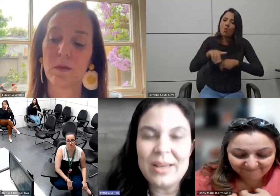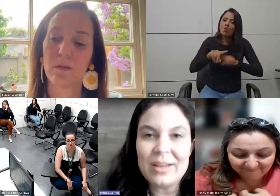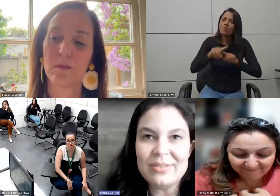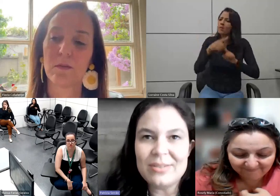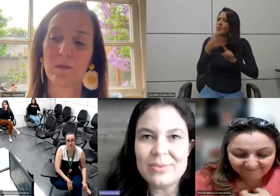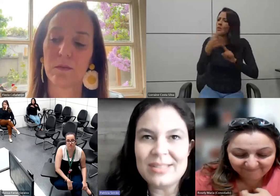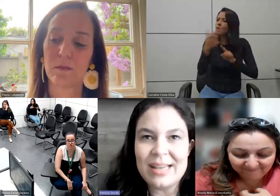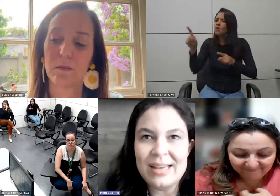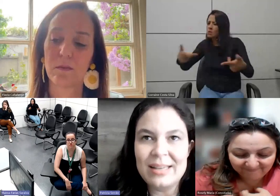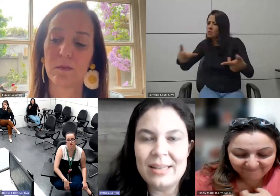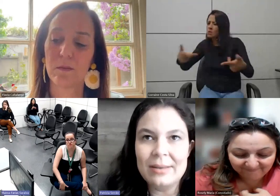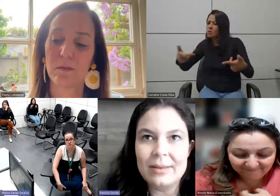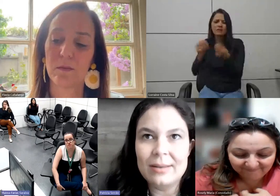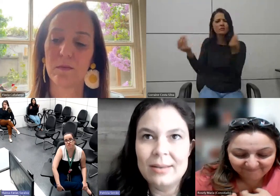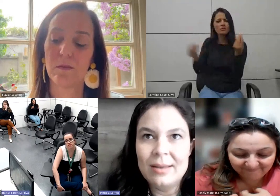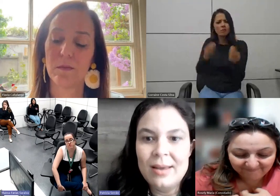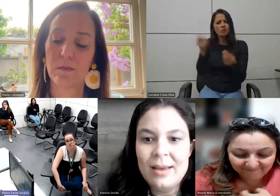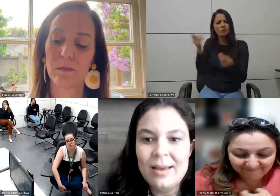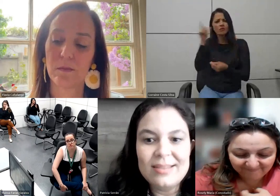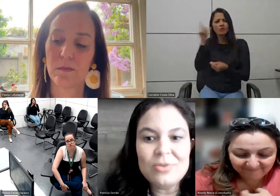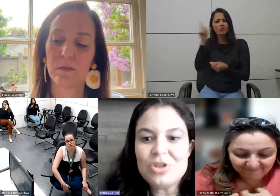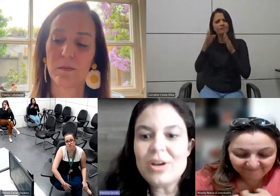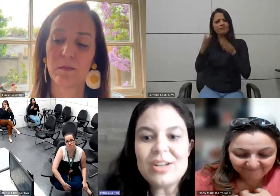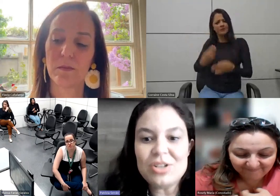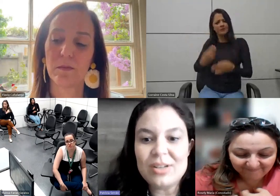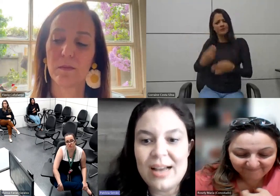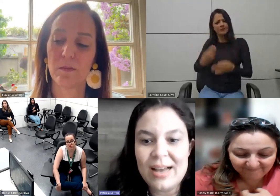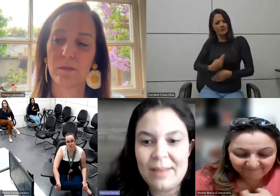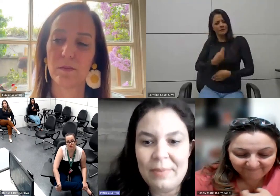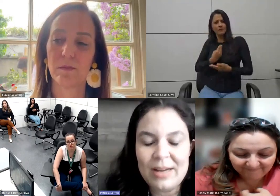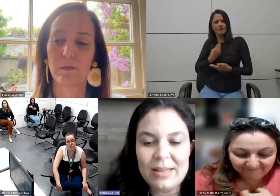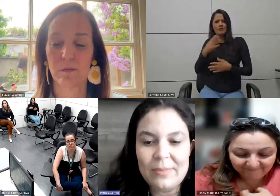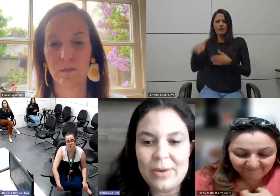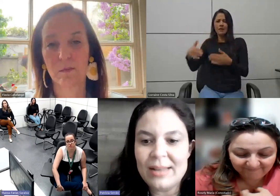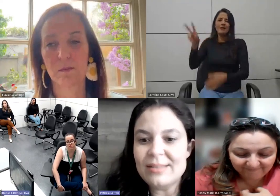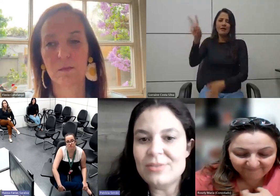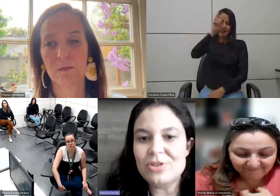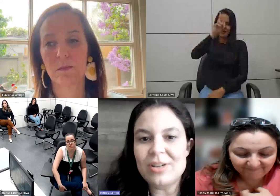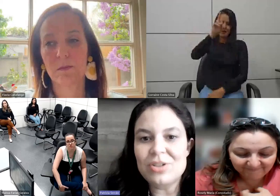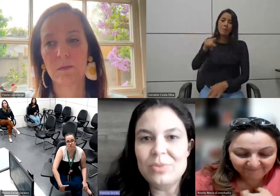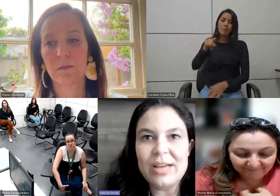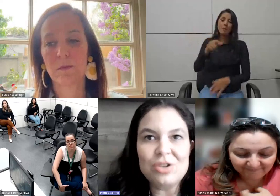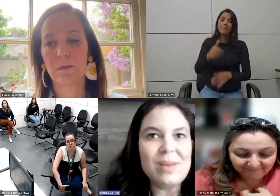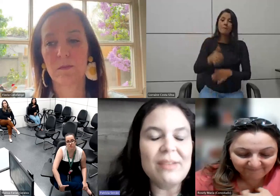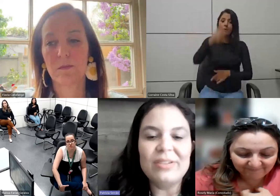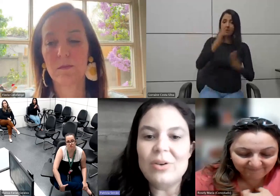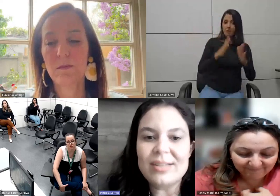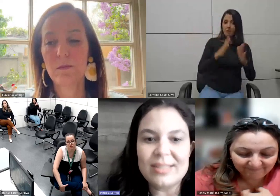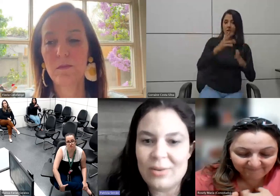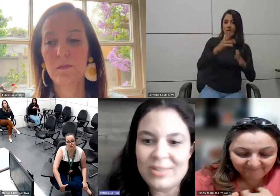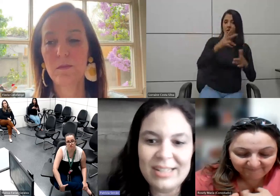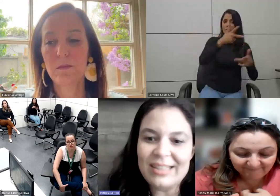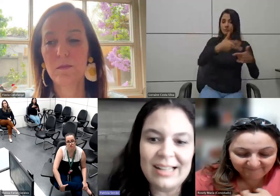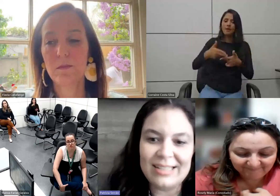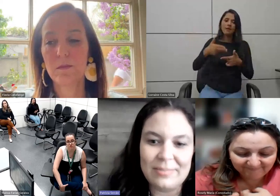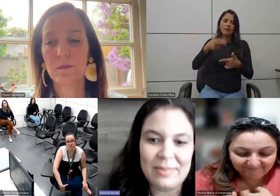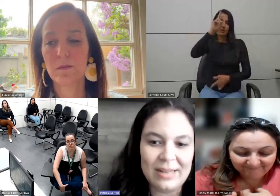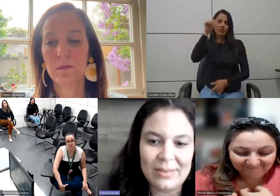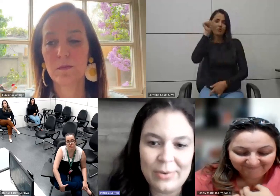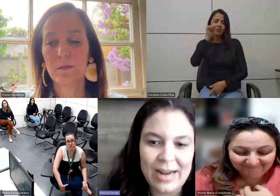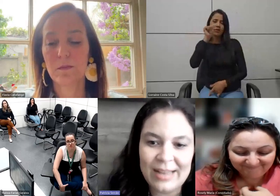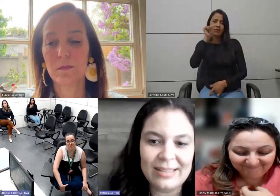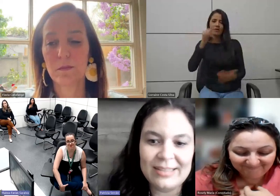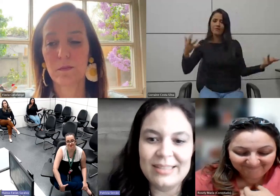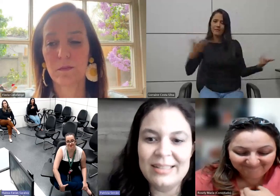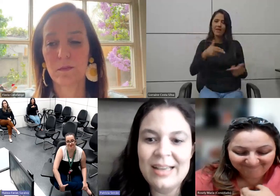e como é que você consegue são histórias a primeira temporada são histórias mulheres maravilhosas a Roseli está